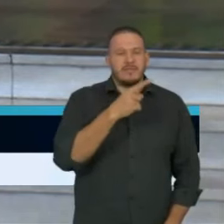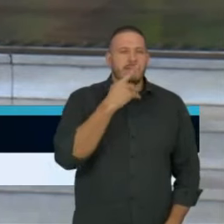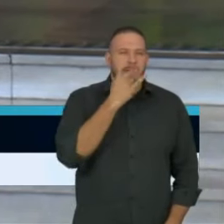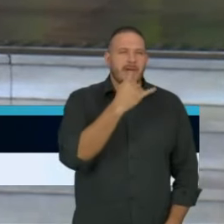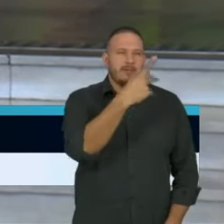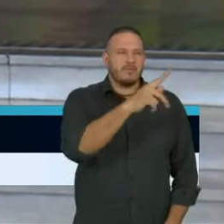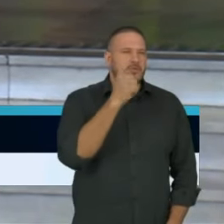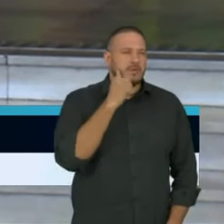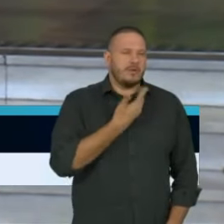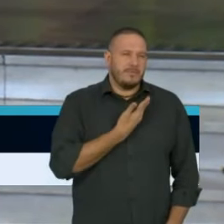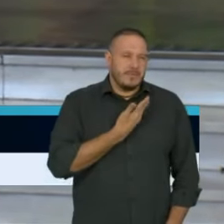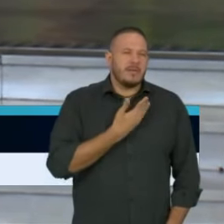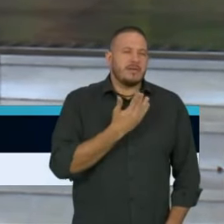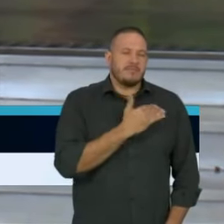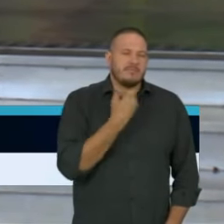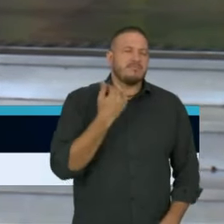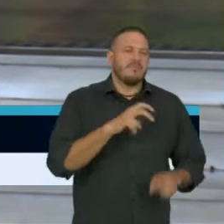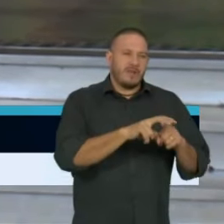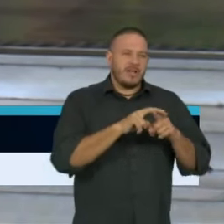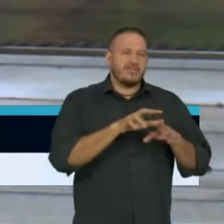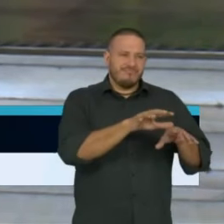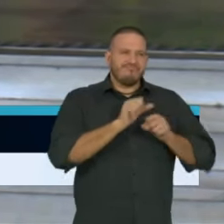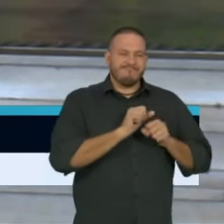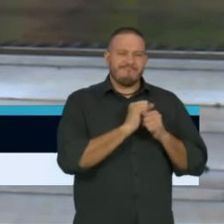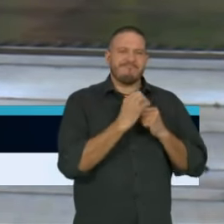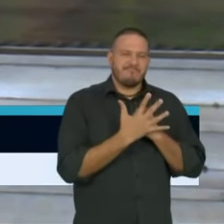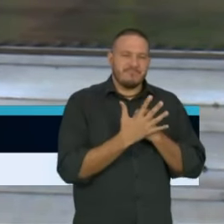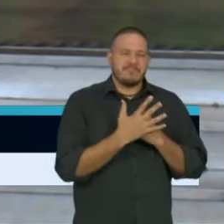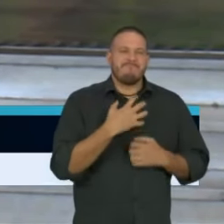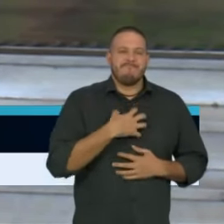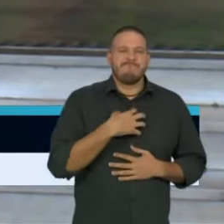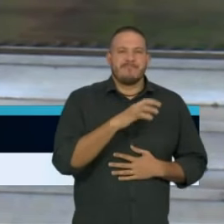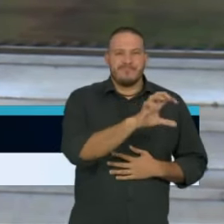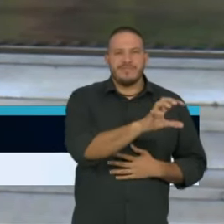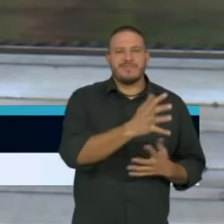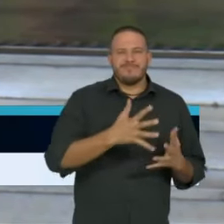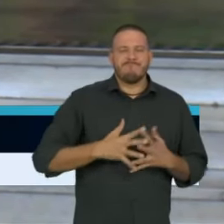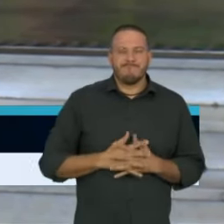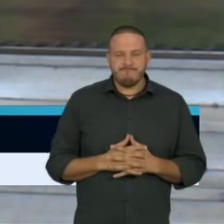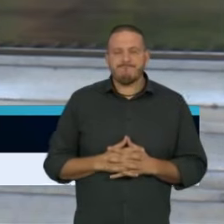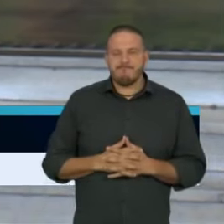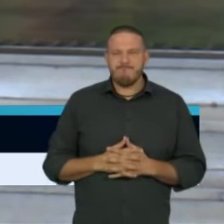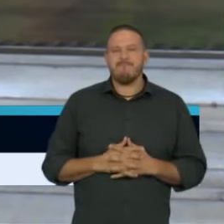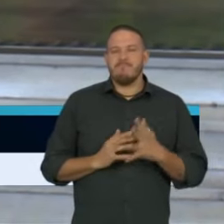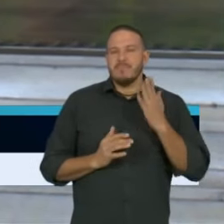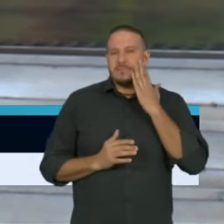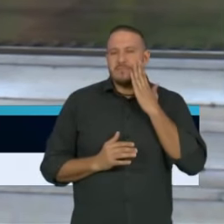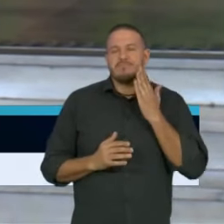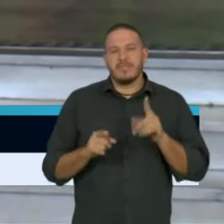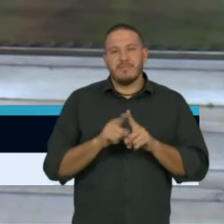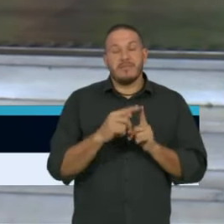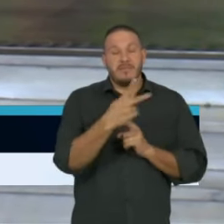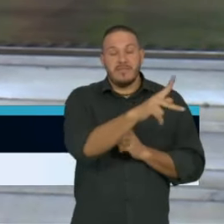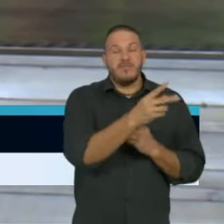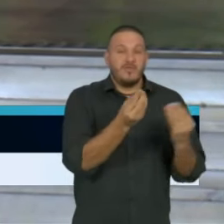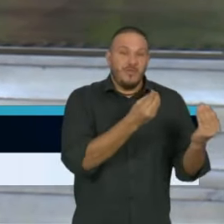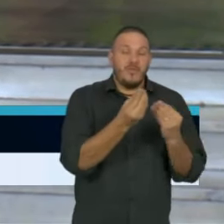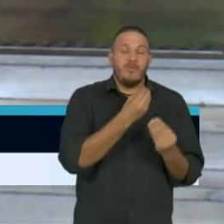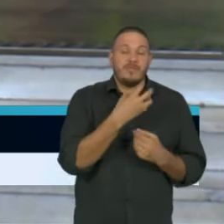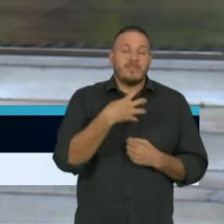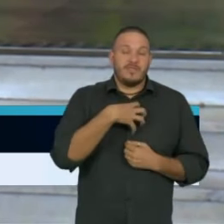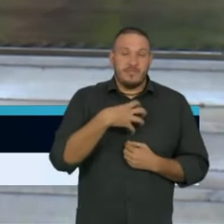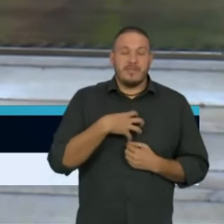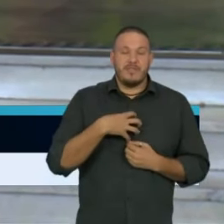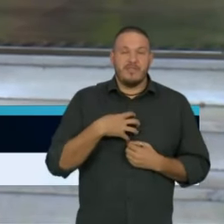pelo coronavírus, meus sentimentos e compreendo também o seu sentimento e o seu